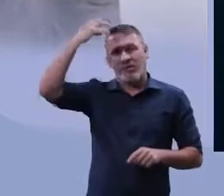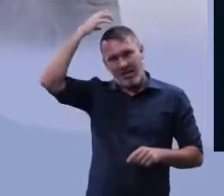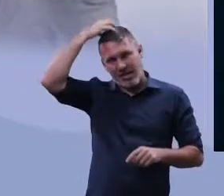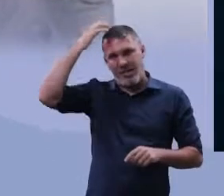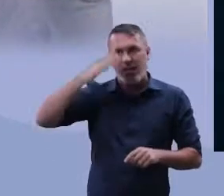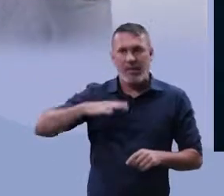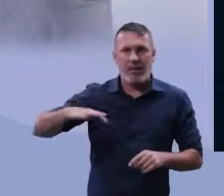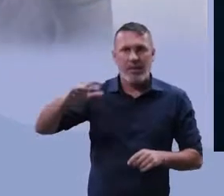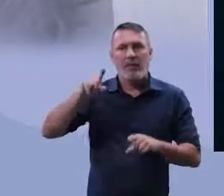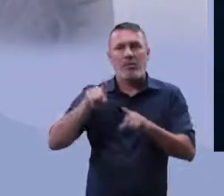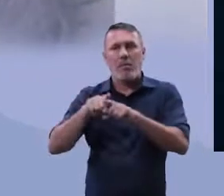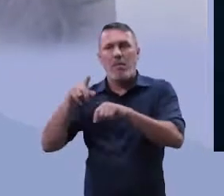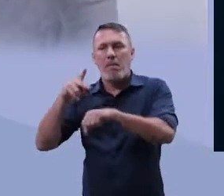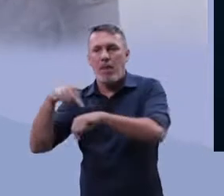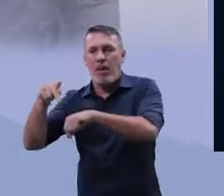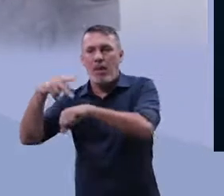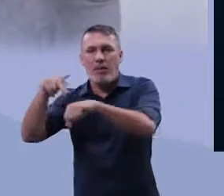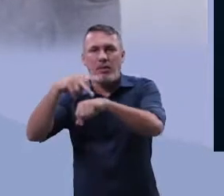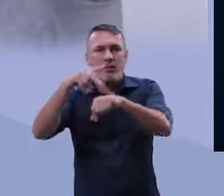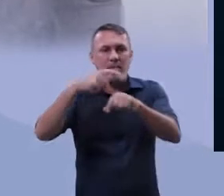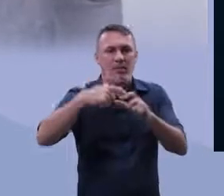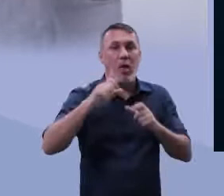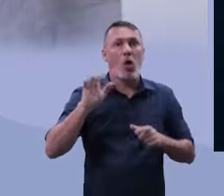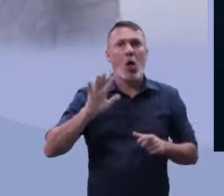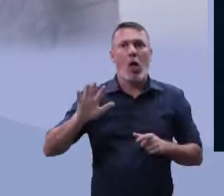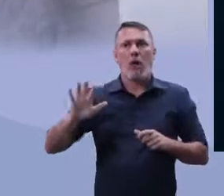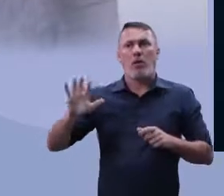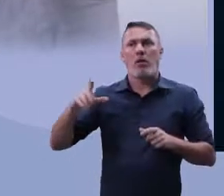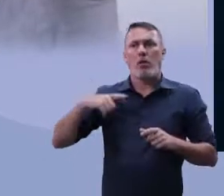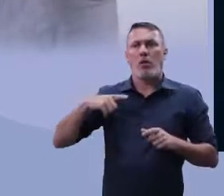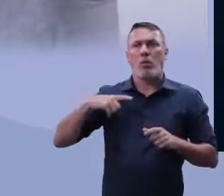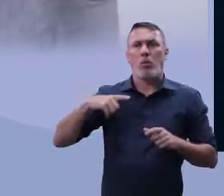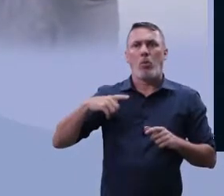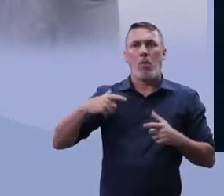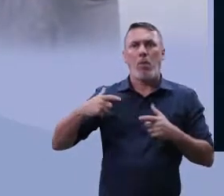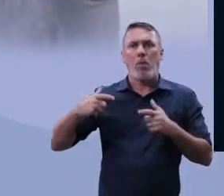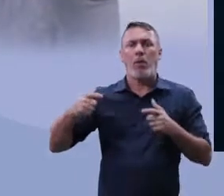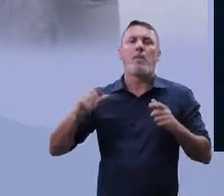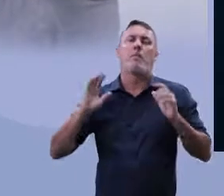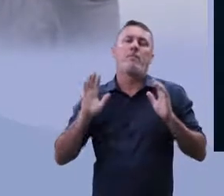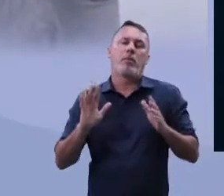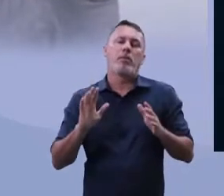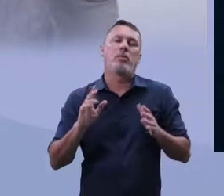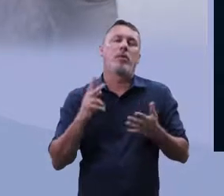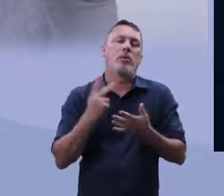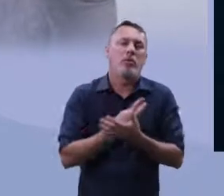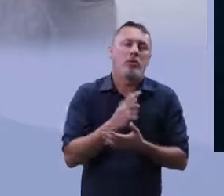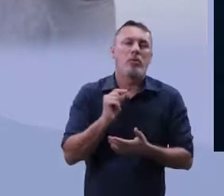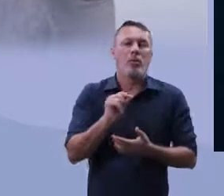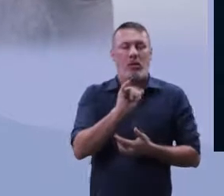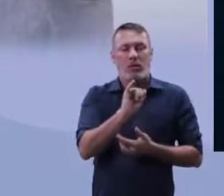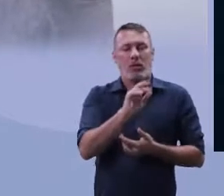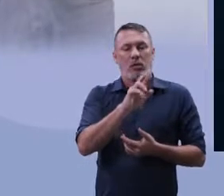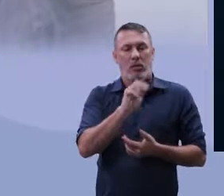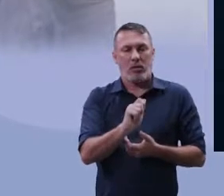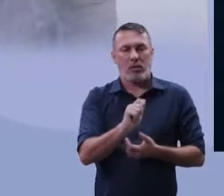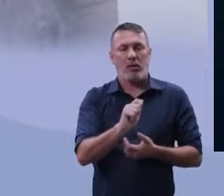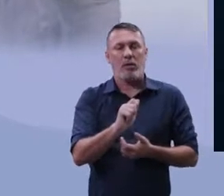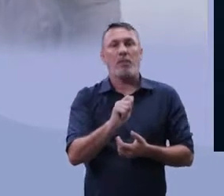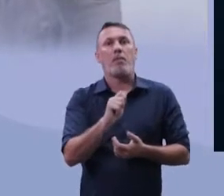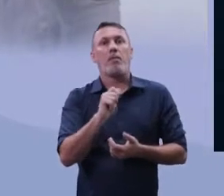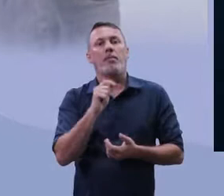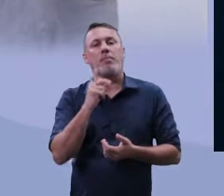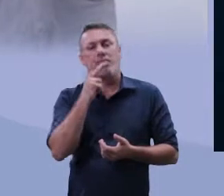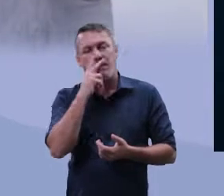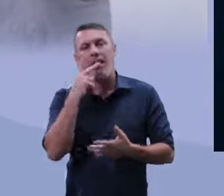parte também para alguns países do território europeu, mas, diga-se de passagem, o IRA chamou a atenção